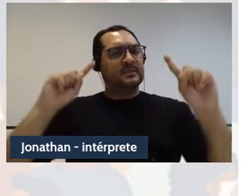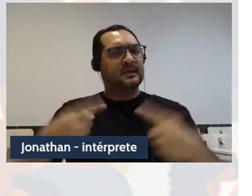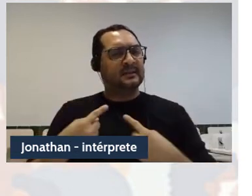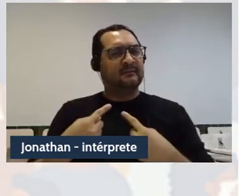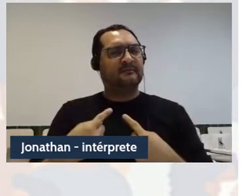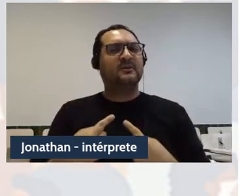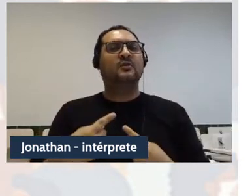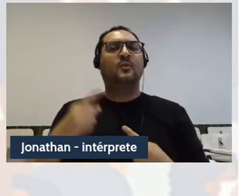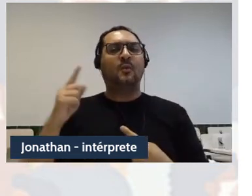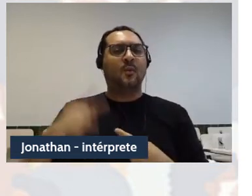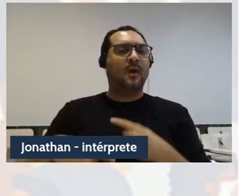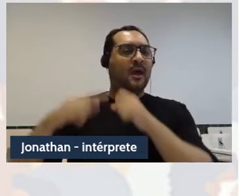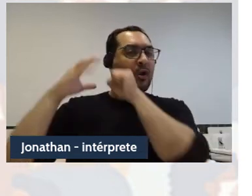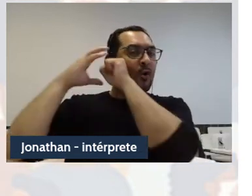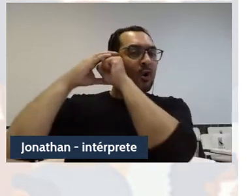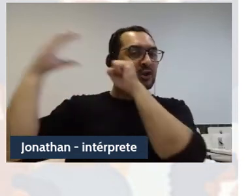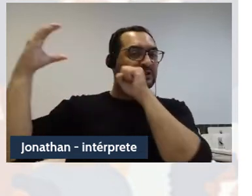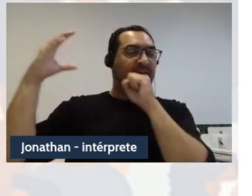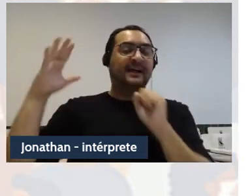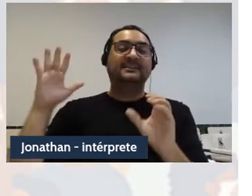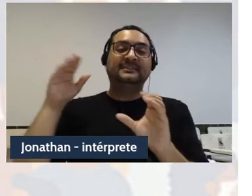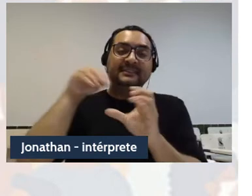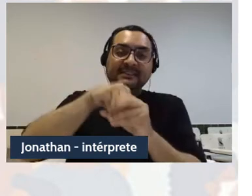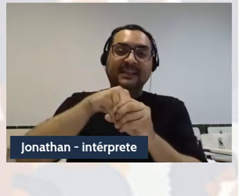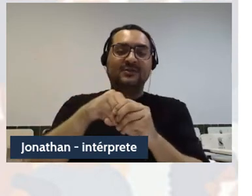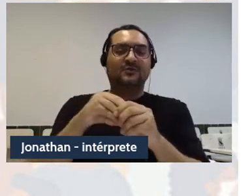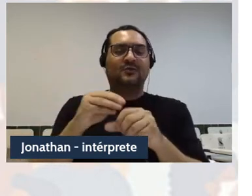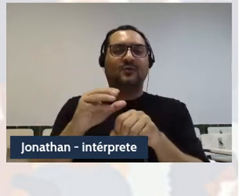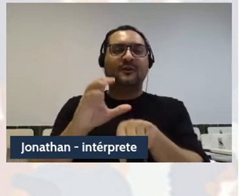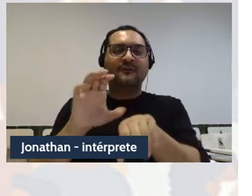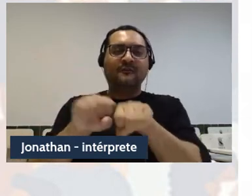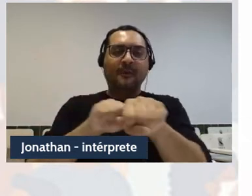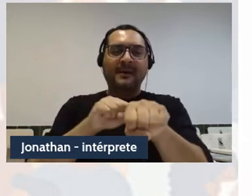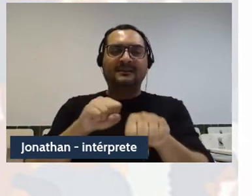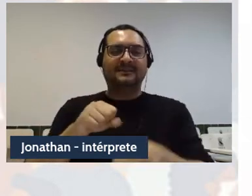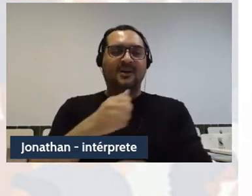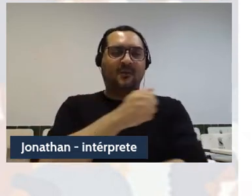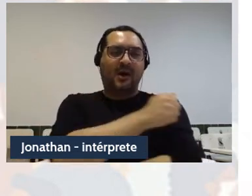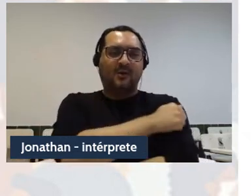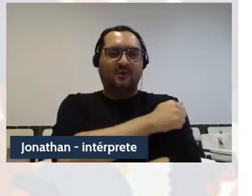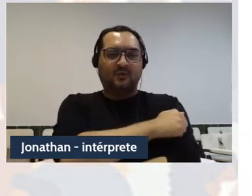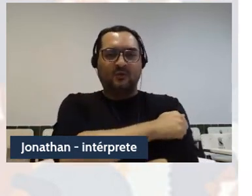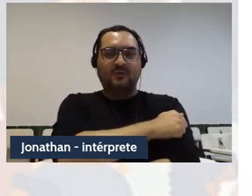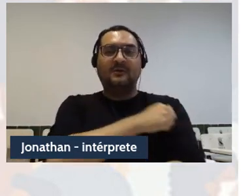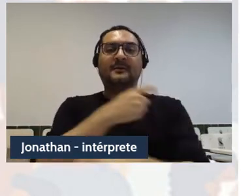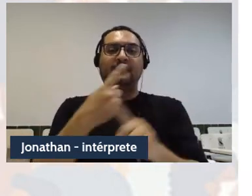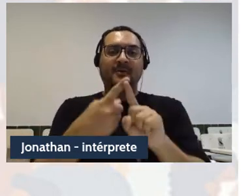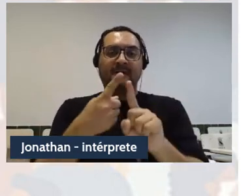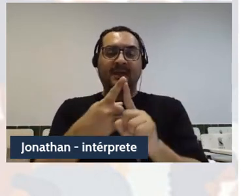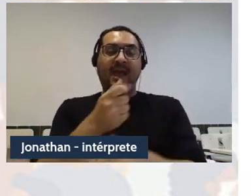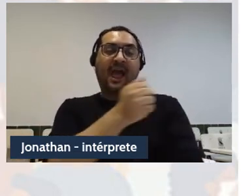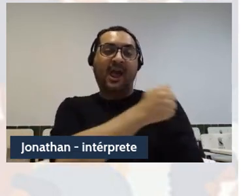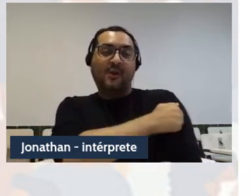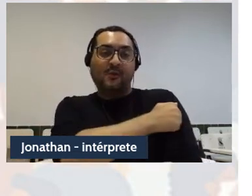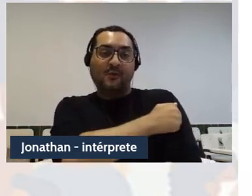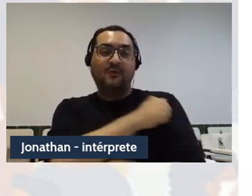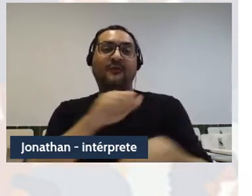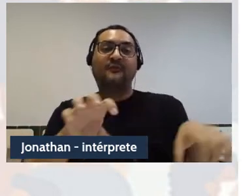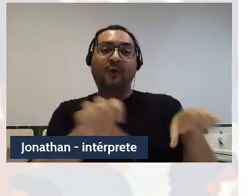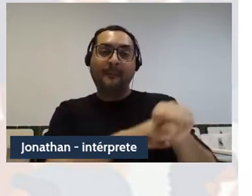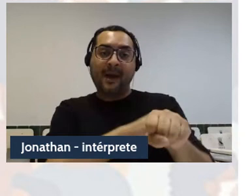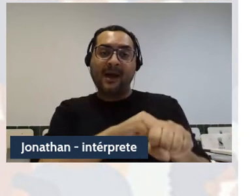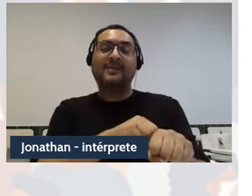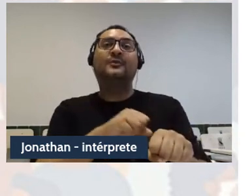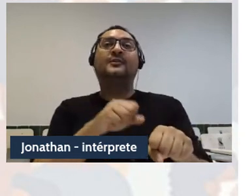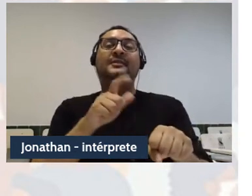decolonidade na formação docente, assim como formar docentes decoloniais que foram formados em instituições